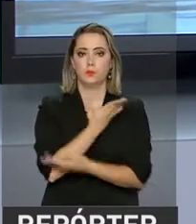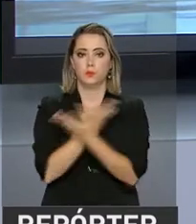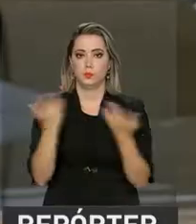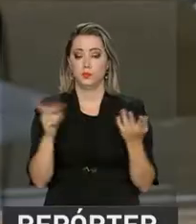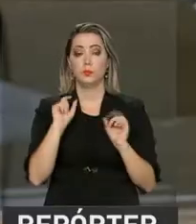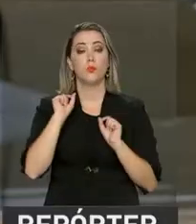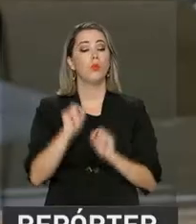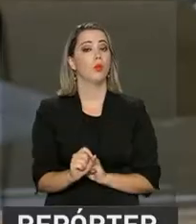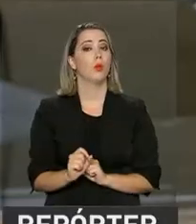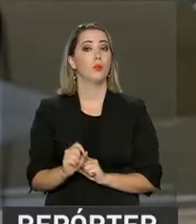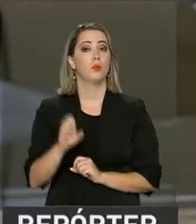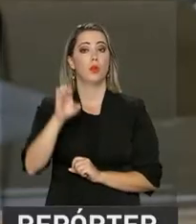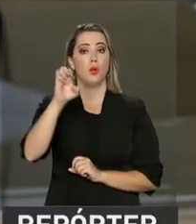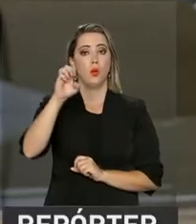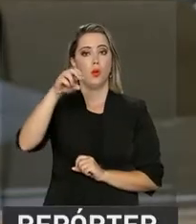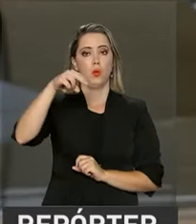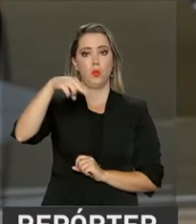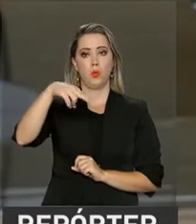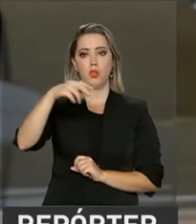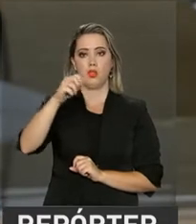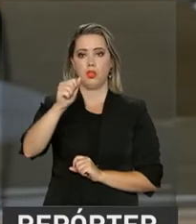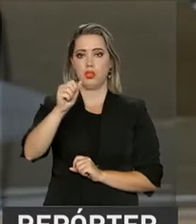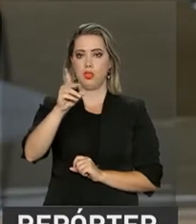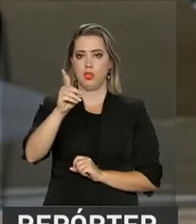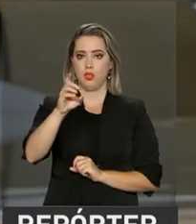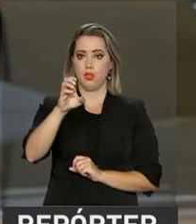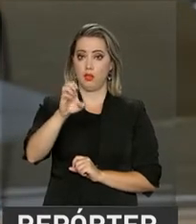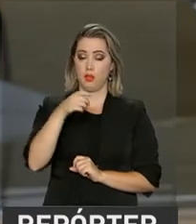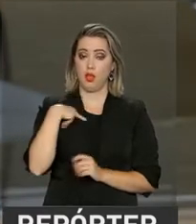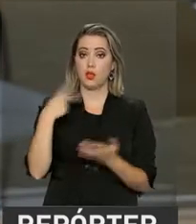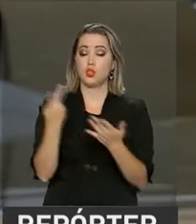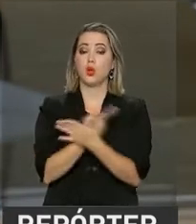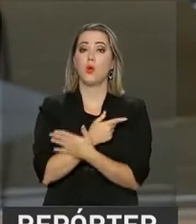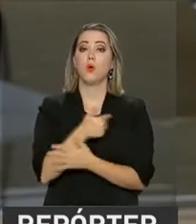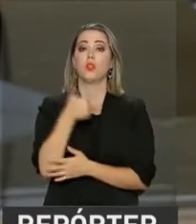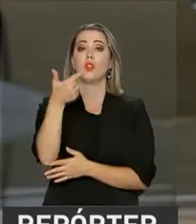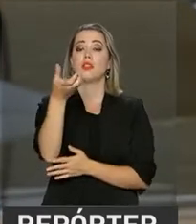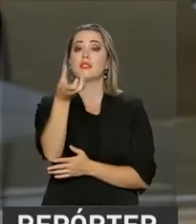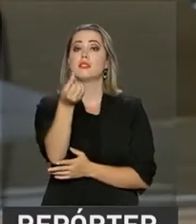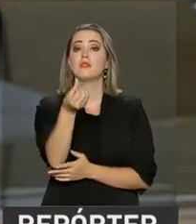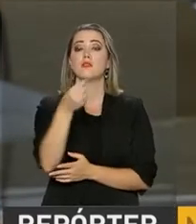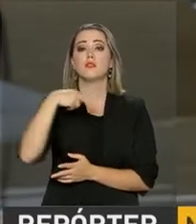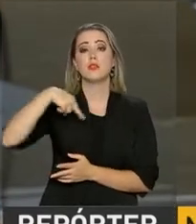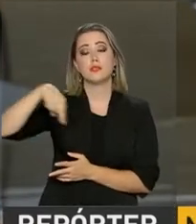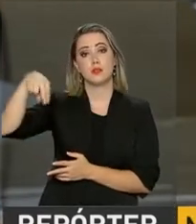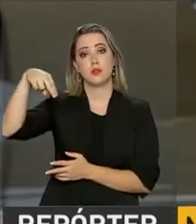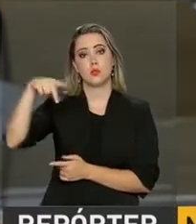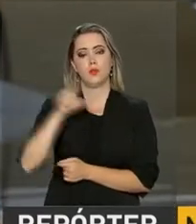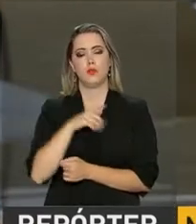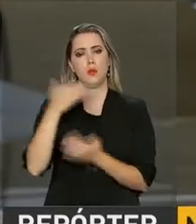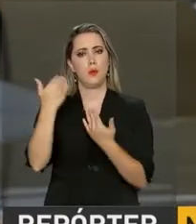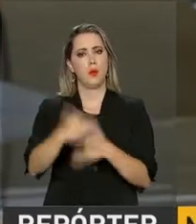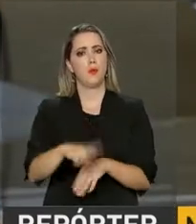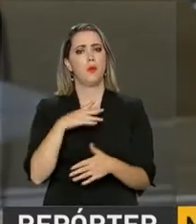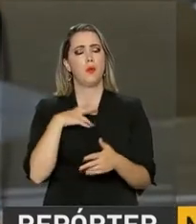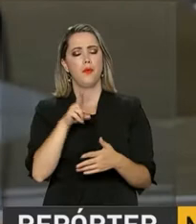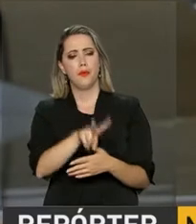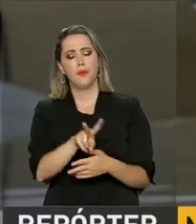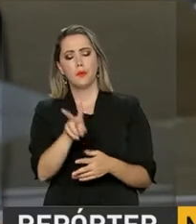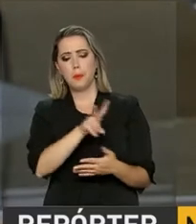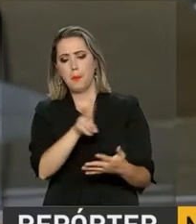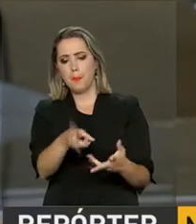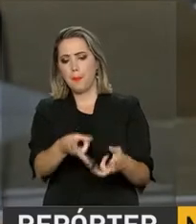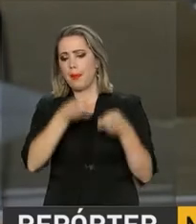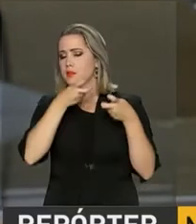todos. Olha, Roberto, o ENAD 2017 será aplicado no dia 26 de novembro. A prova mede o desempenho